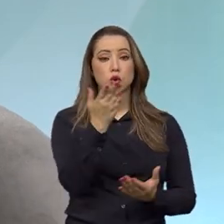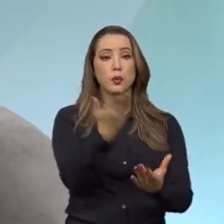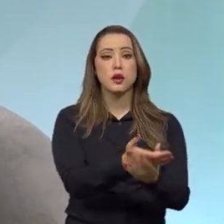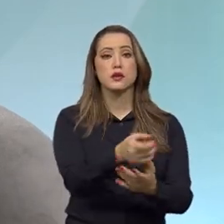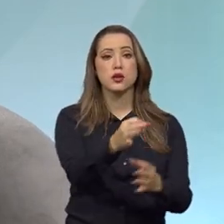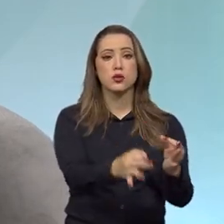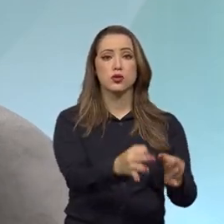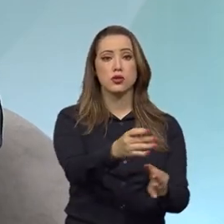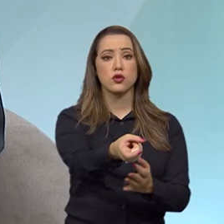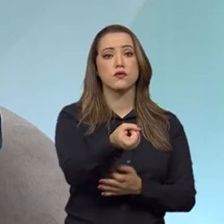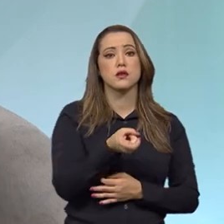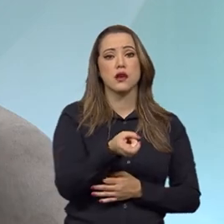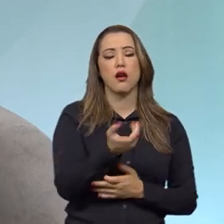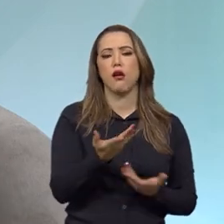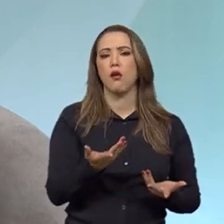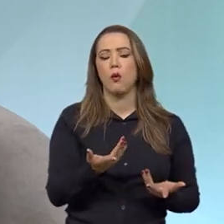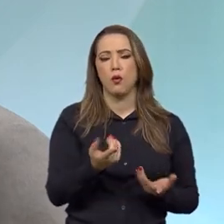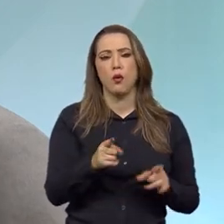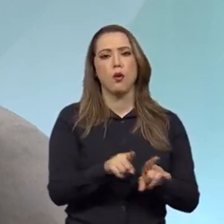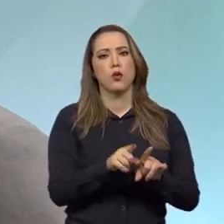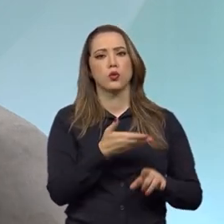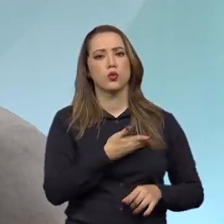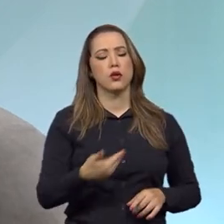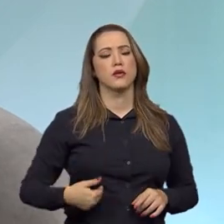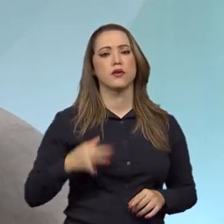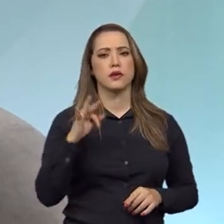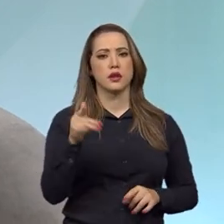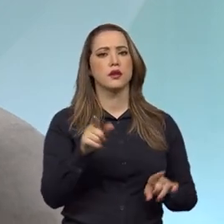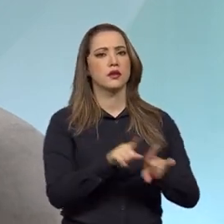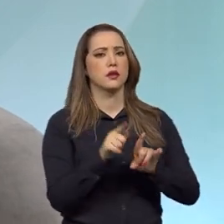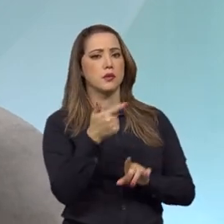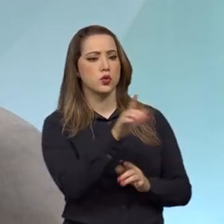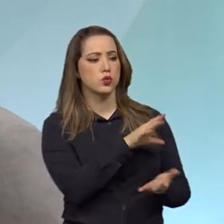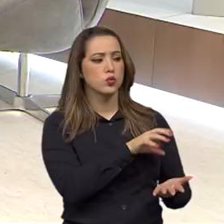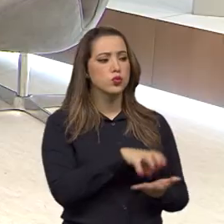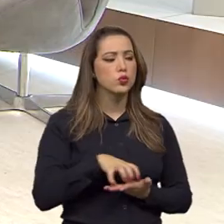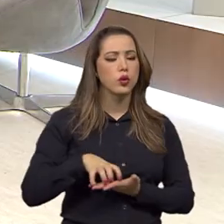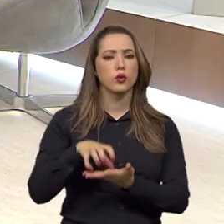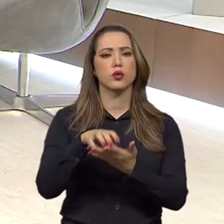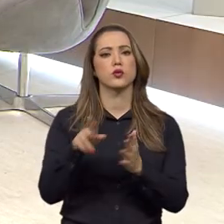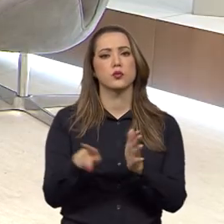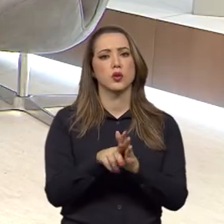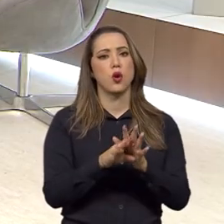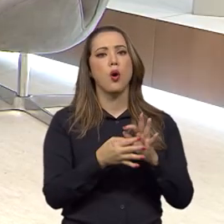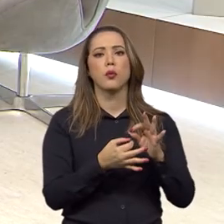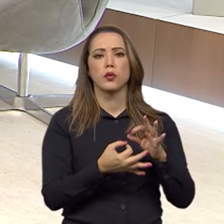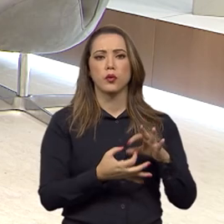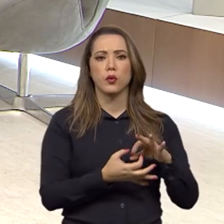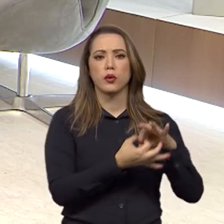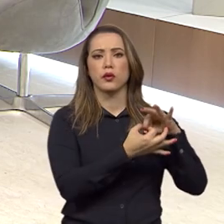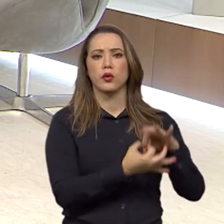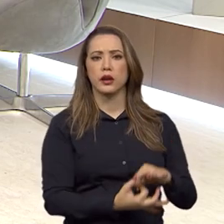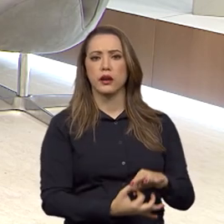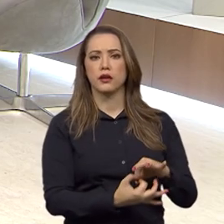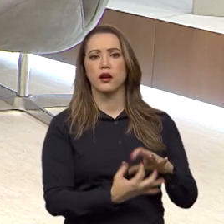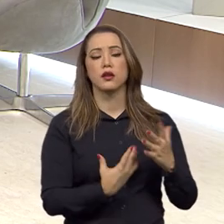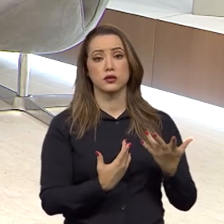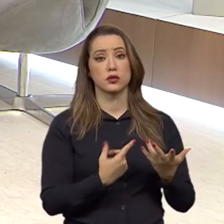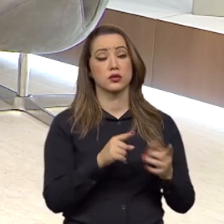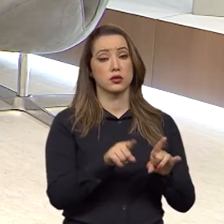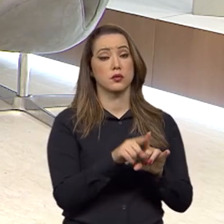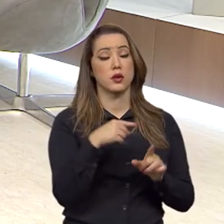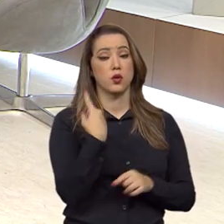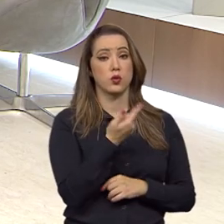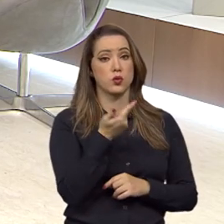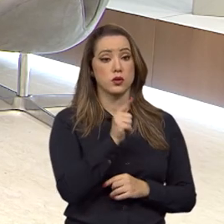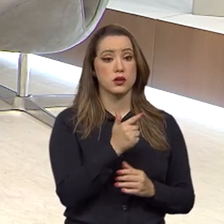tributárias e não tributárias da União e também das suas autarquias e fundações, ganhando um processo judicial,